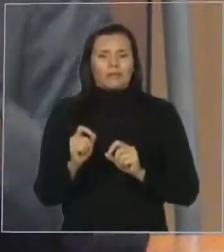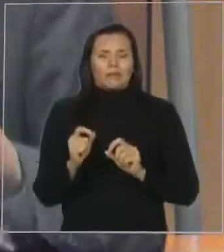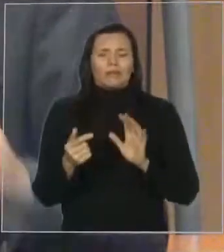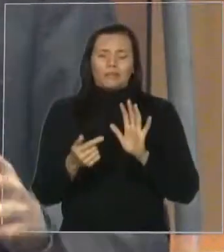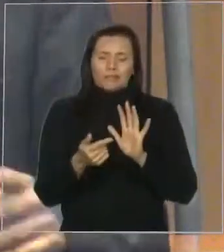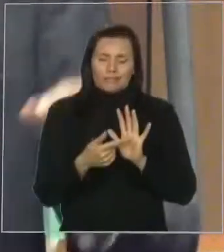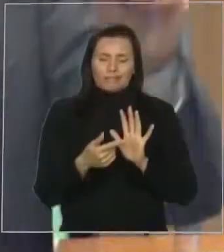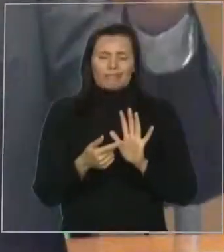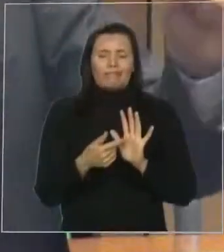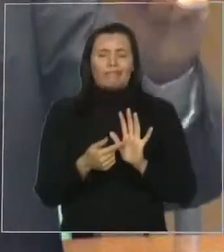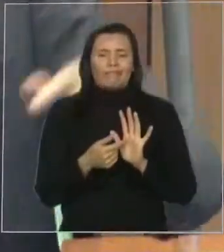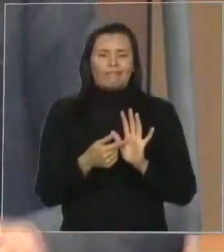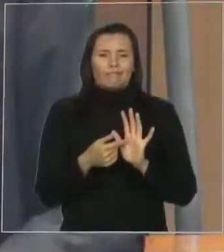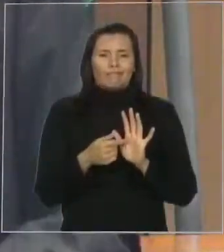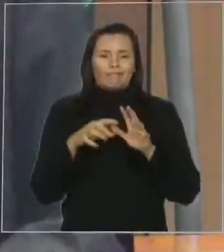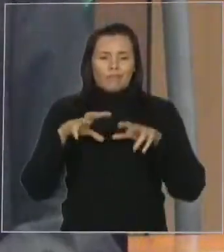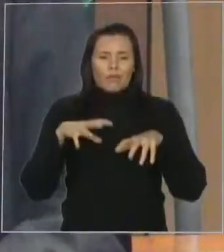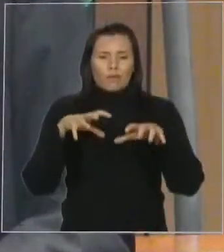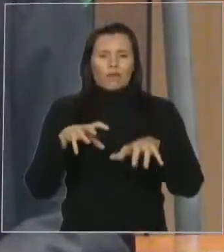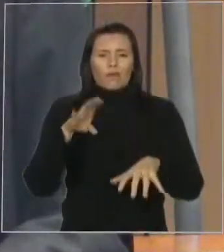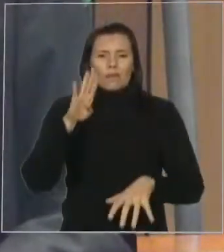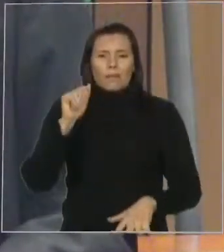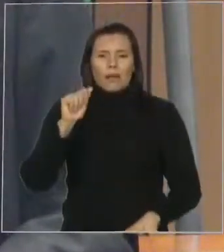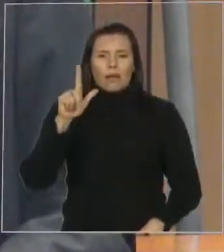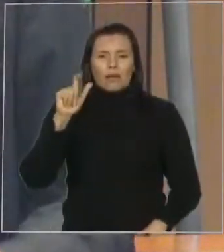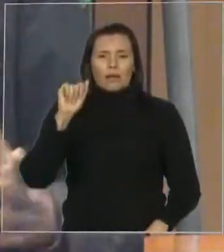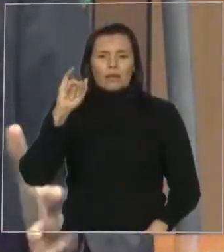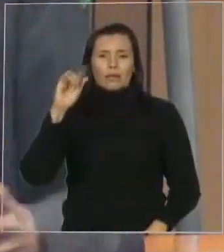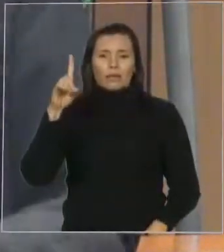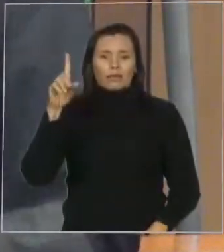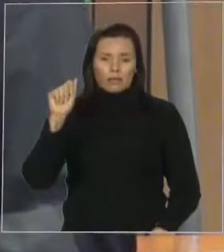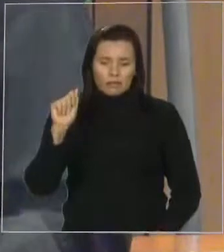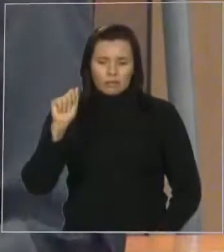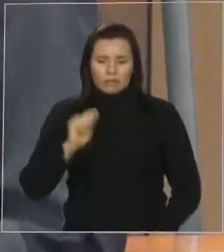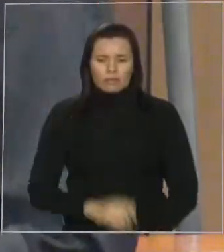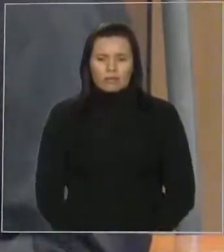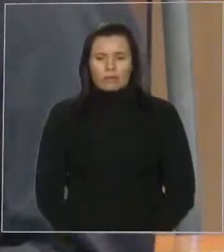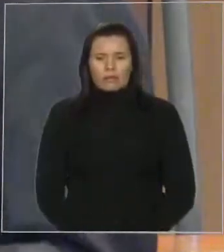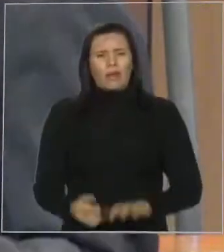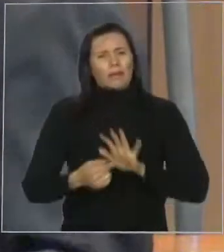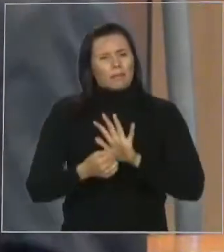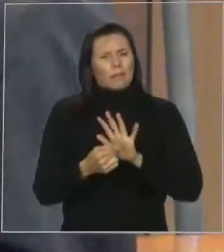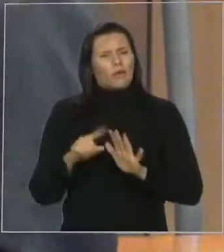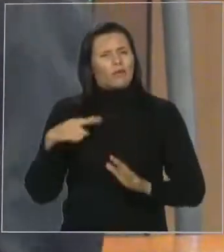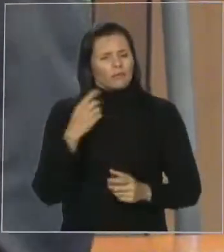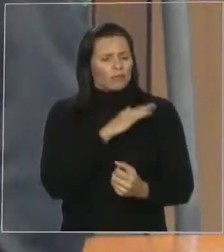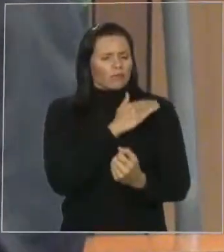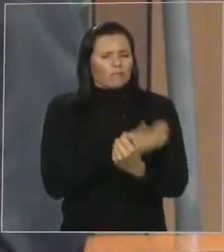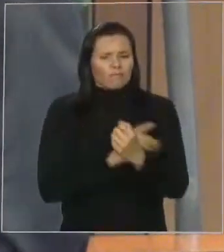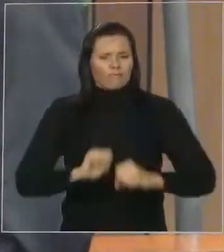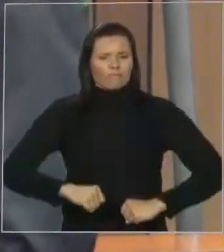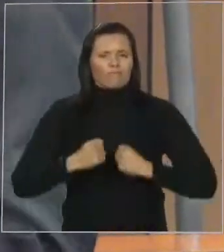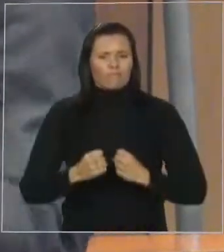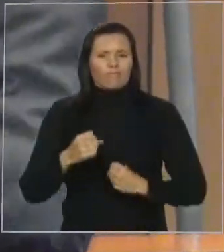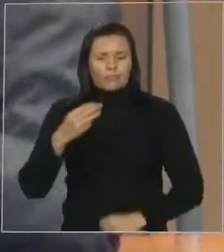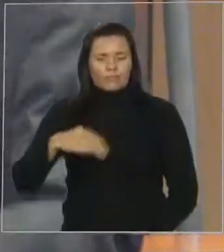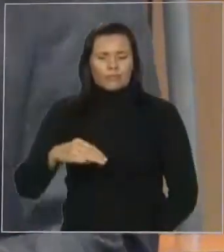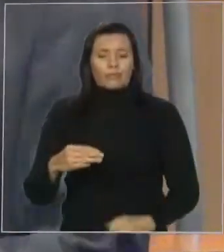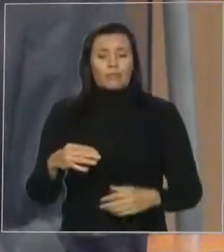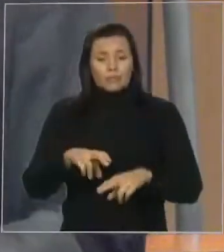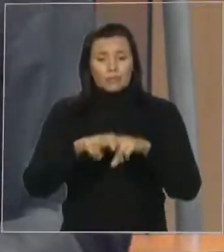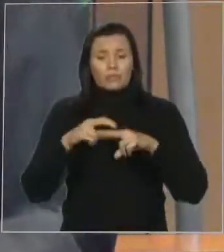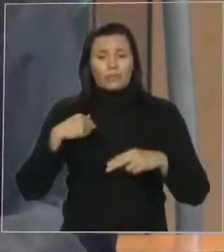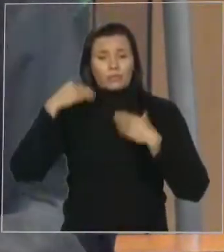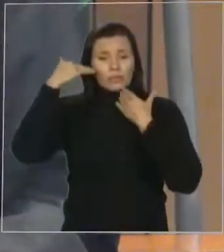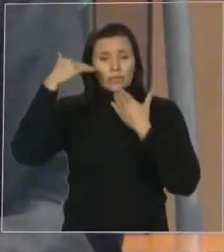muito aquilo que nós somos hoje, enquanto maranhenses. Por isso que eu queria aqui agradecer imensamente a cada